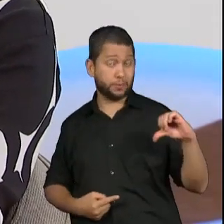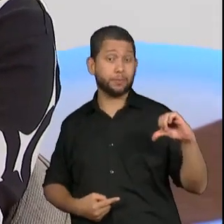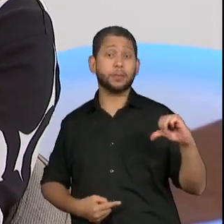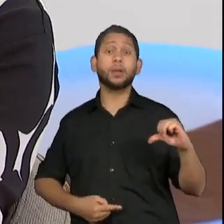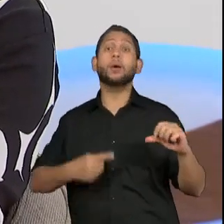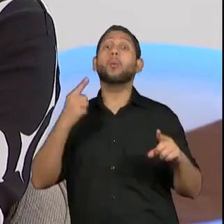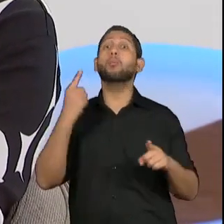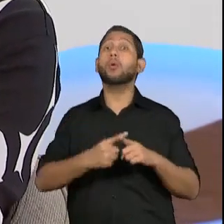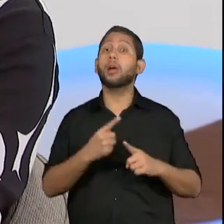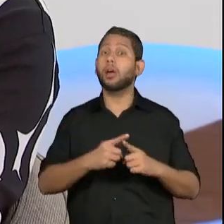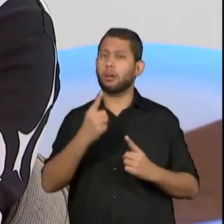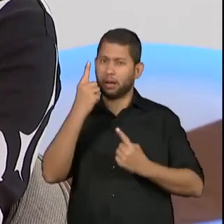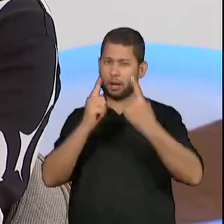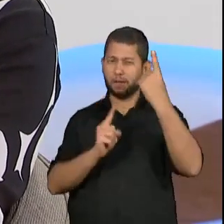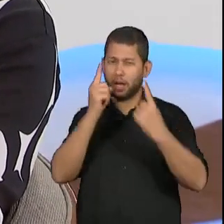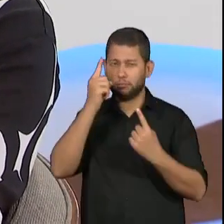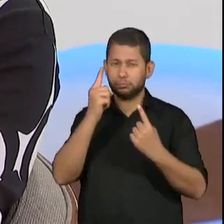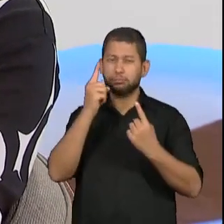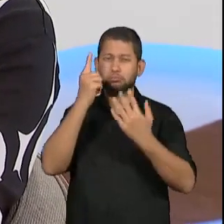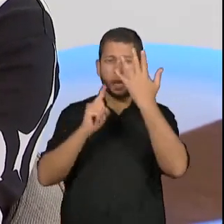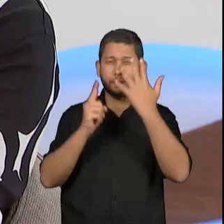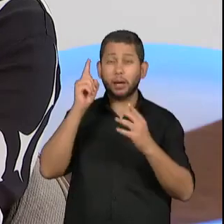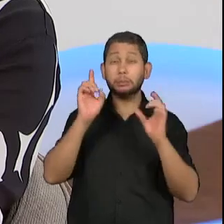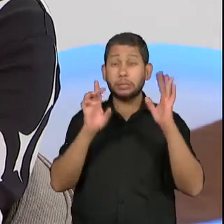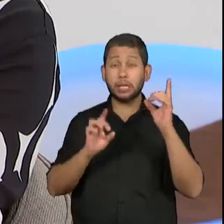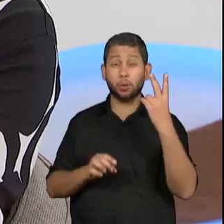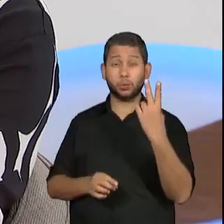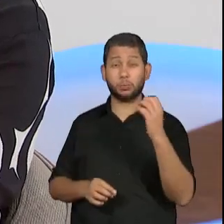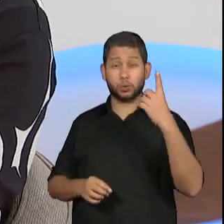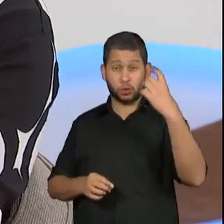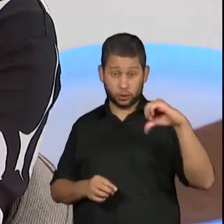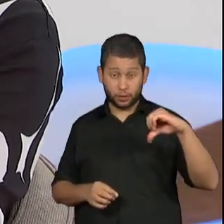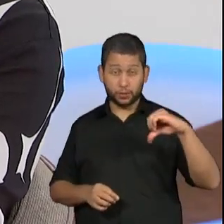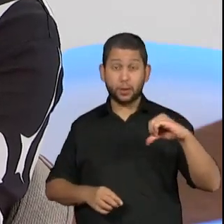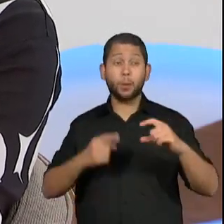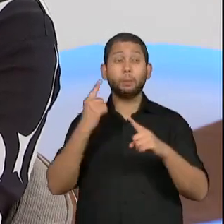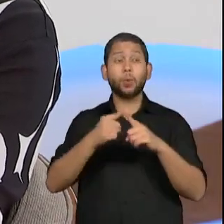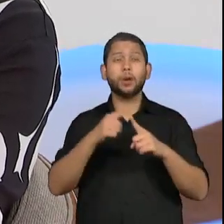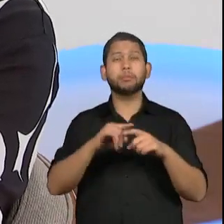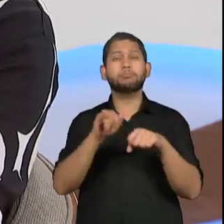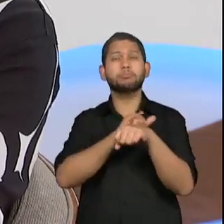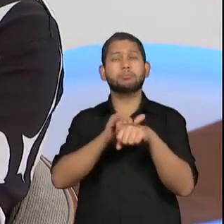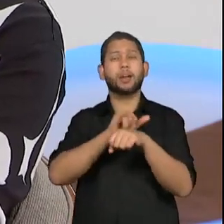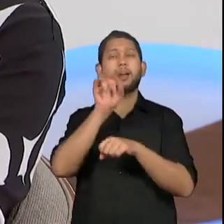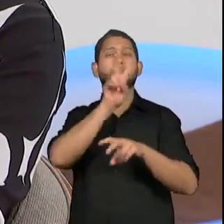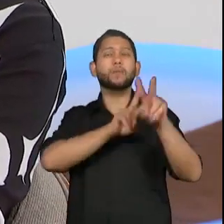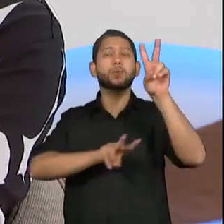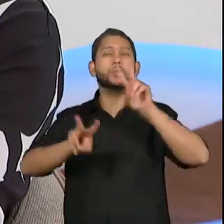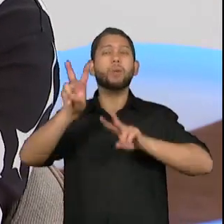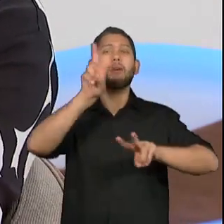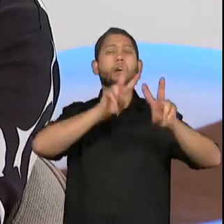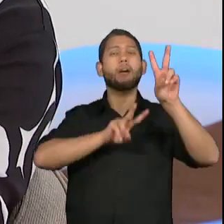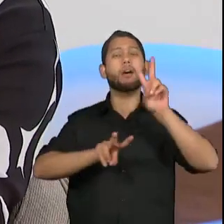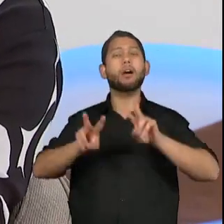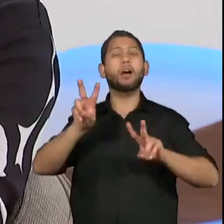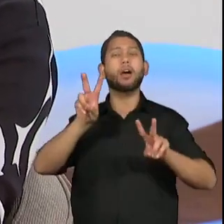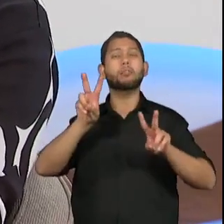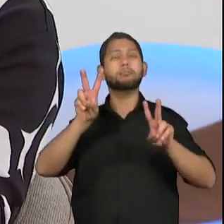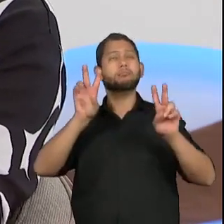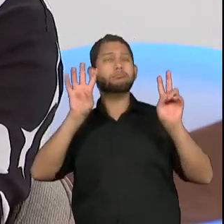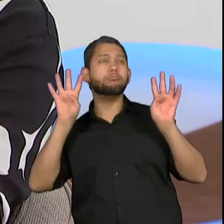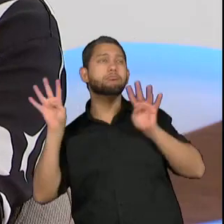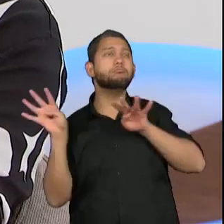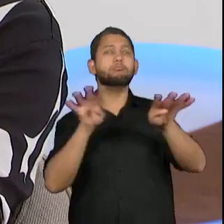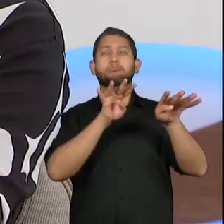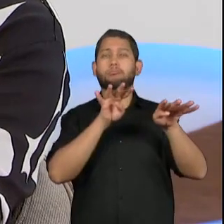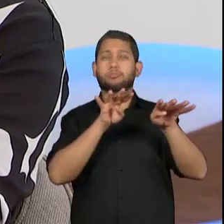carnaval é um carnaval especial, porque a estética desse carnaval e o discurso desse carnaval e os